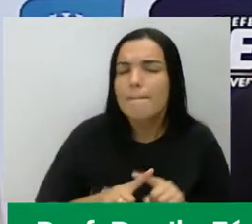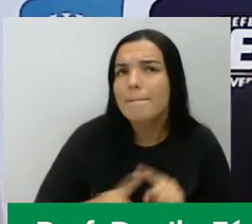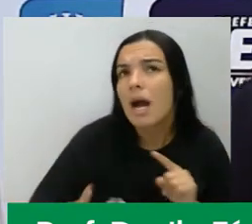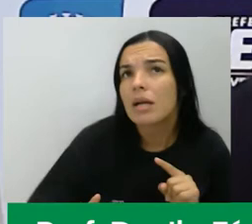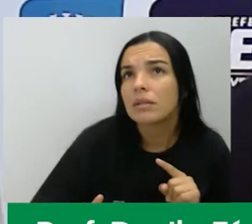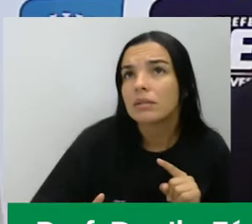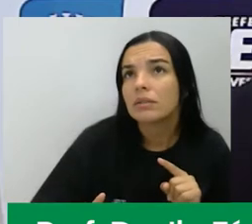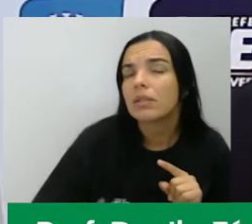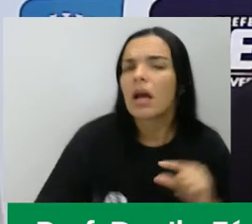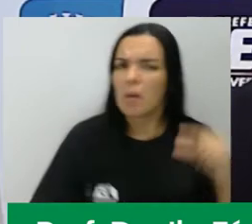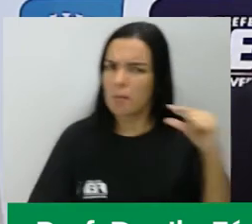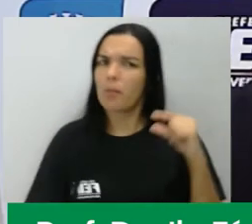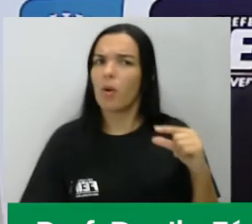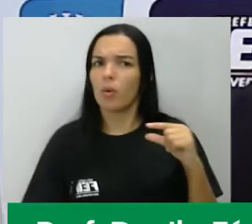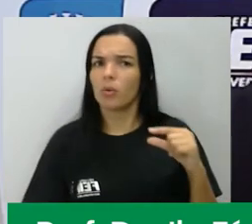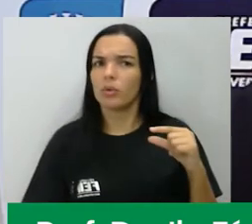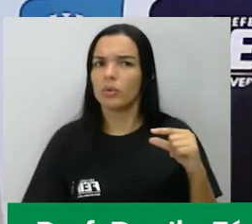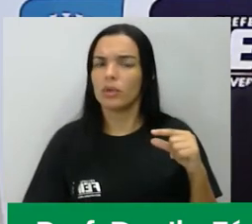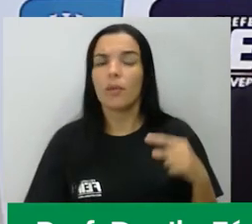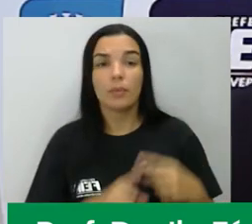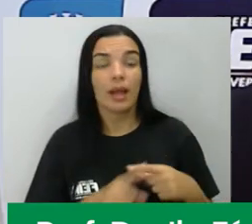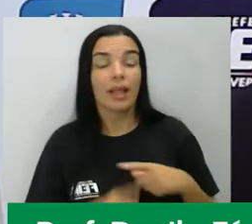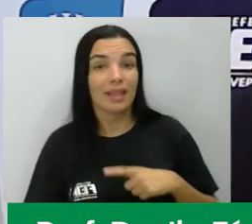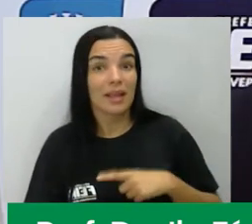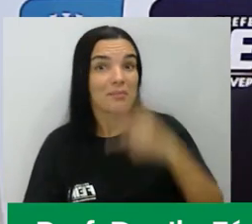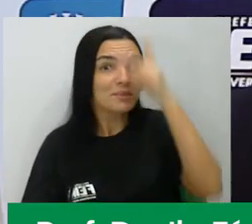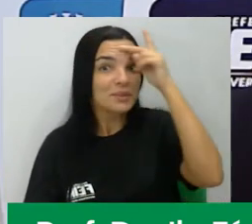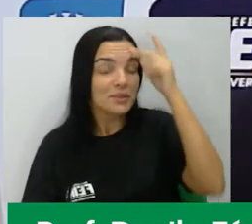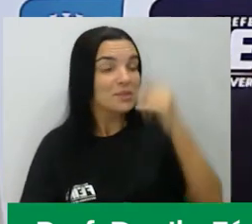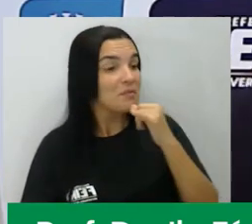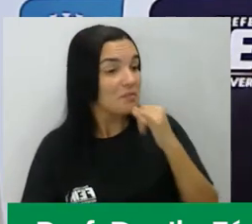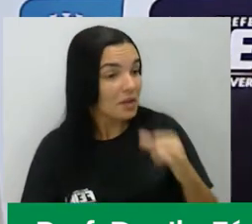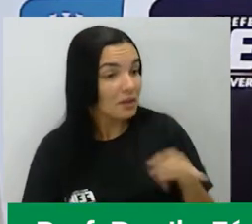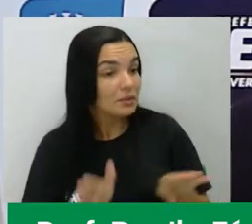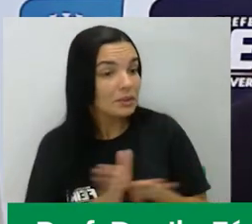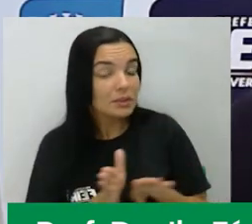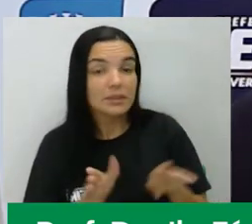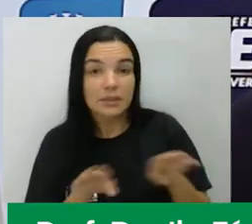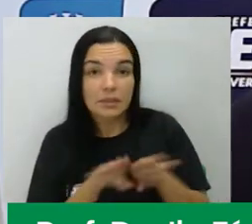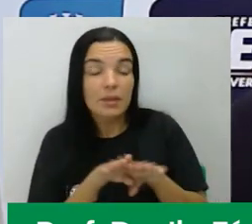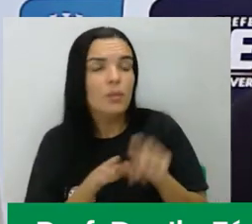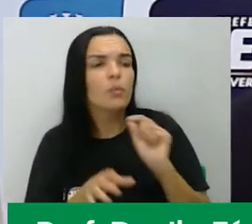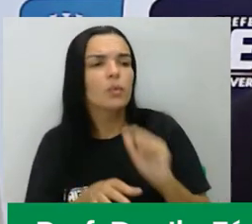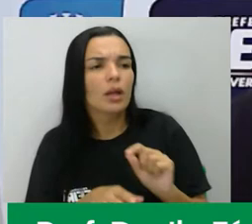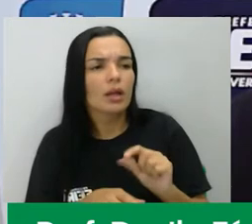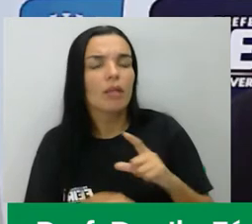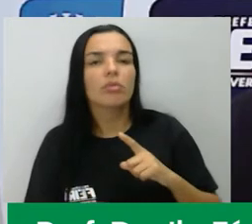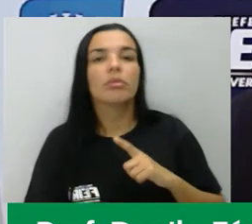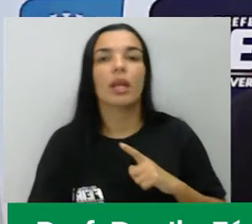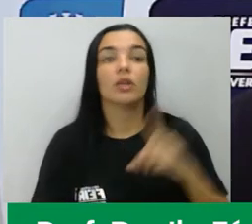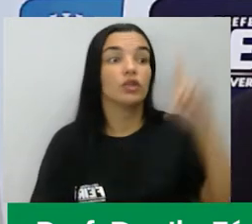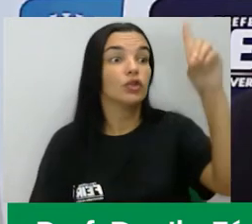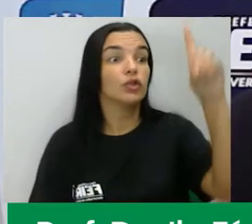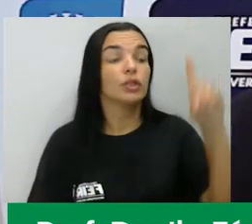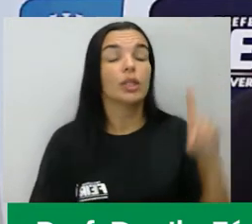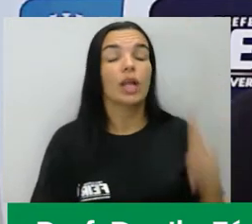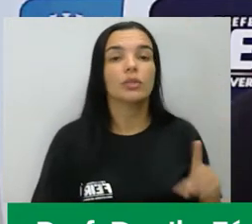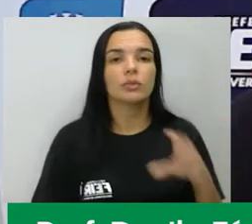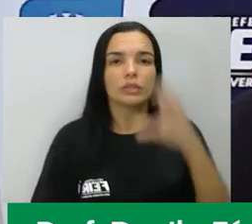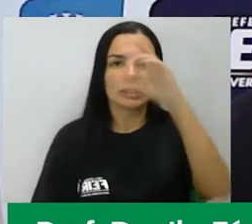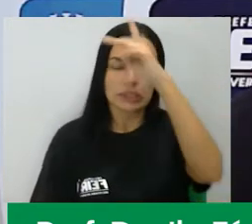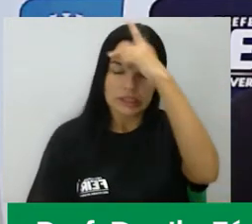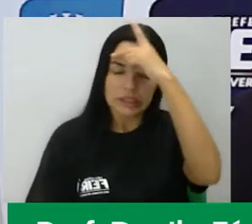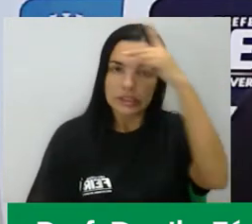é pouco. E também há quem diga que cidadão, para ser cidadão mesmo, você vai ter que ter direito civil, direito de